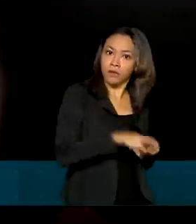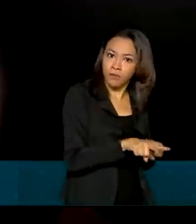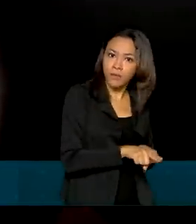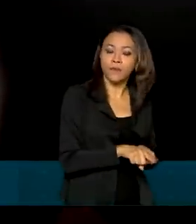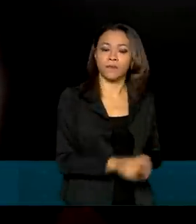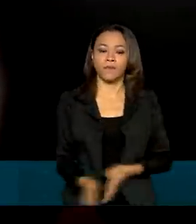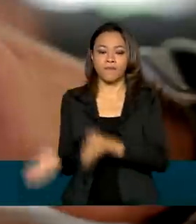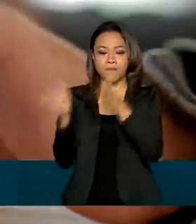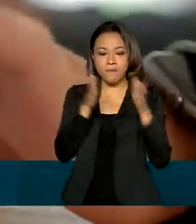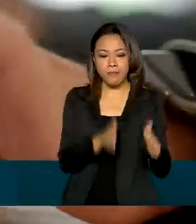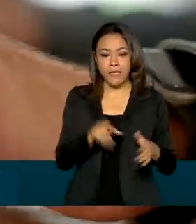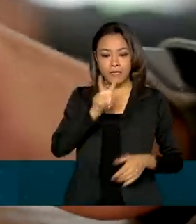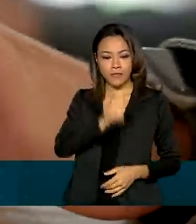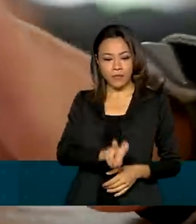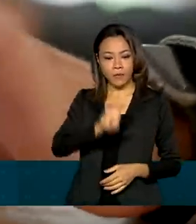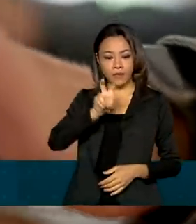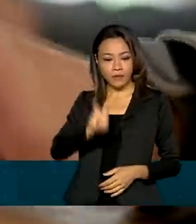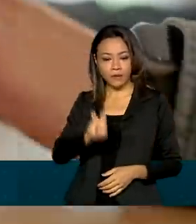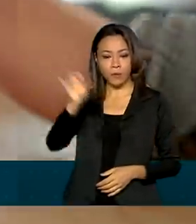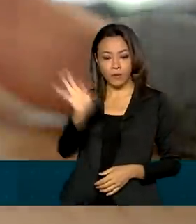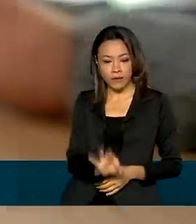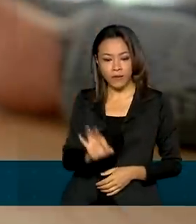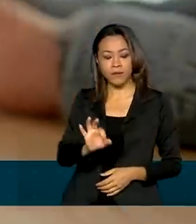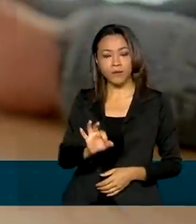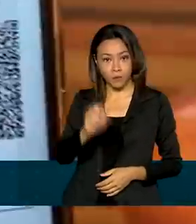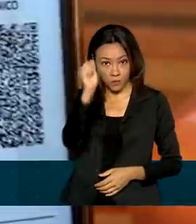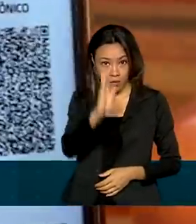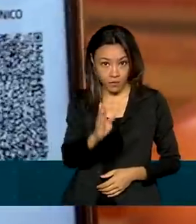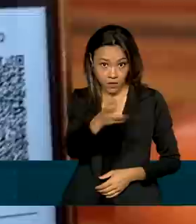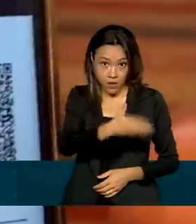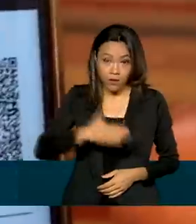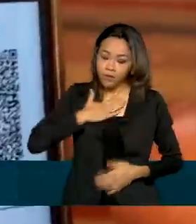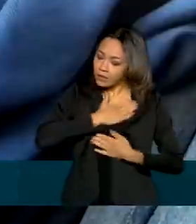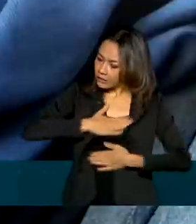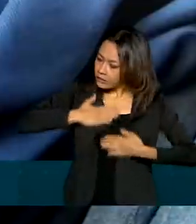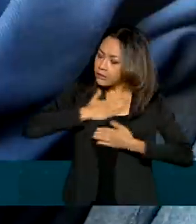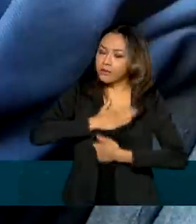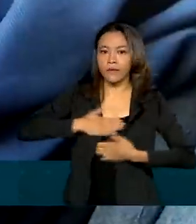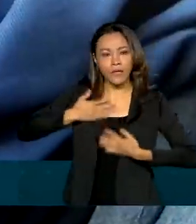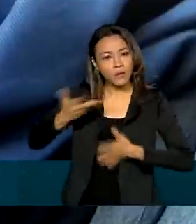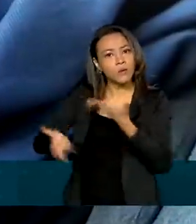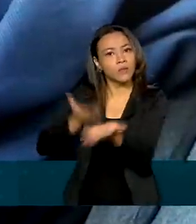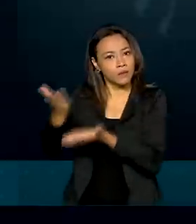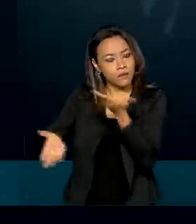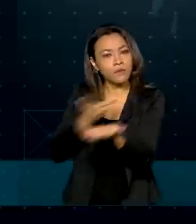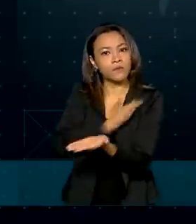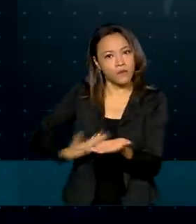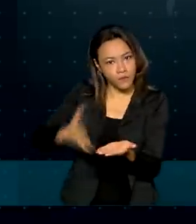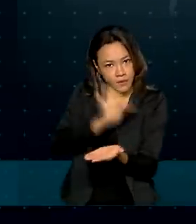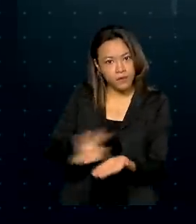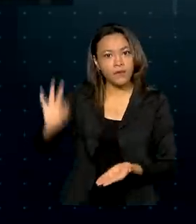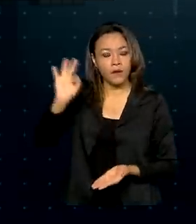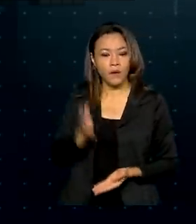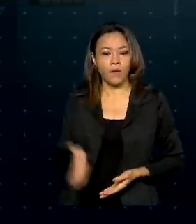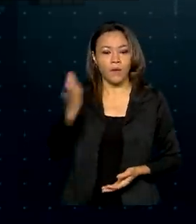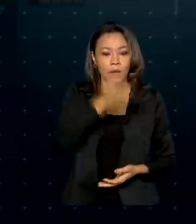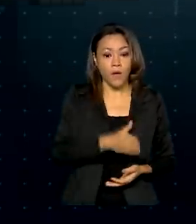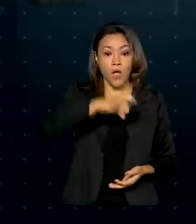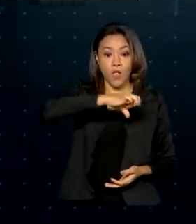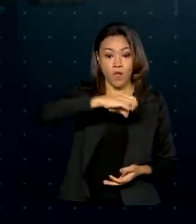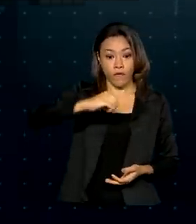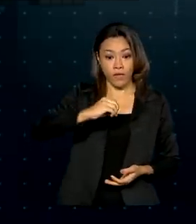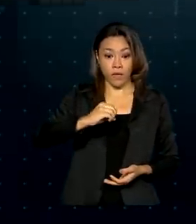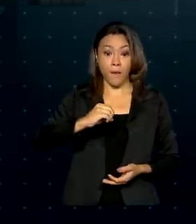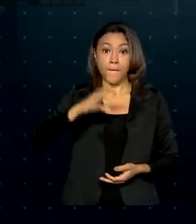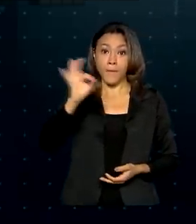% dos brasileiros estão satisfeitos com os serviços públicos digitais da União. Já 90% conhecem